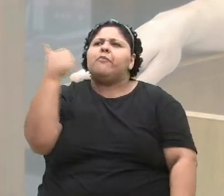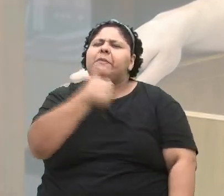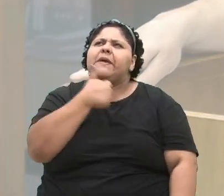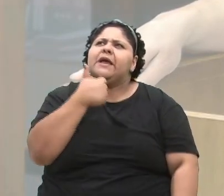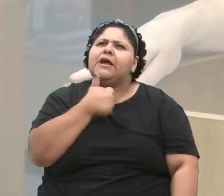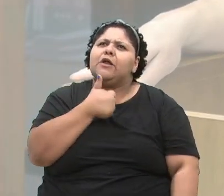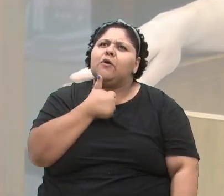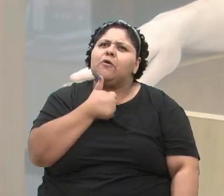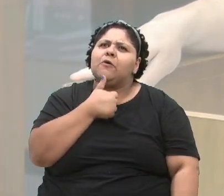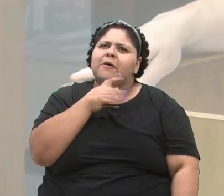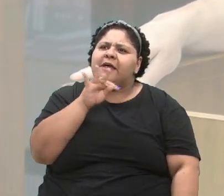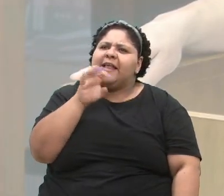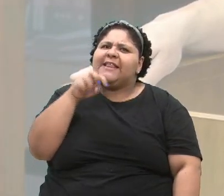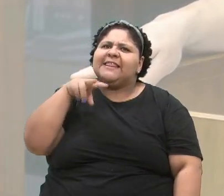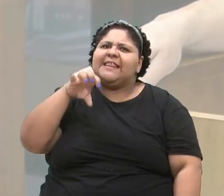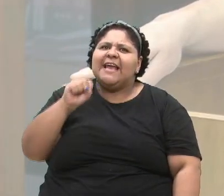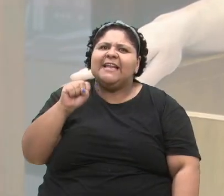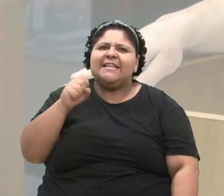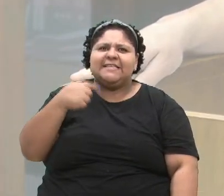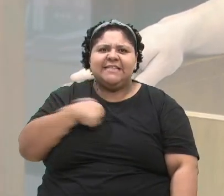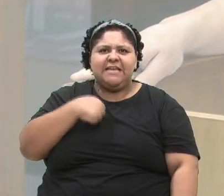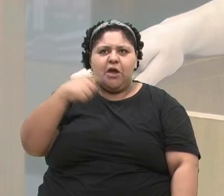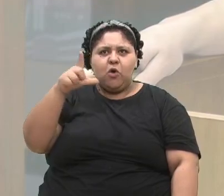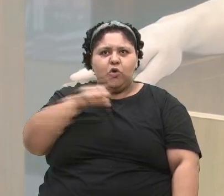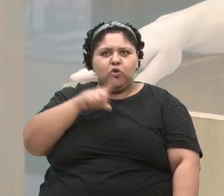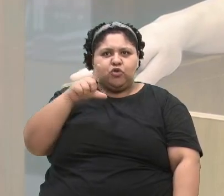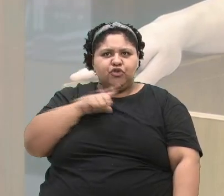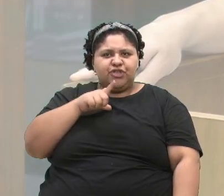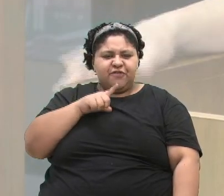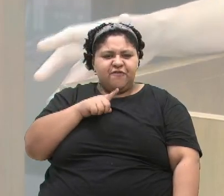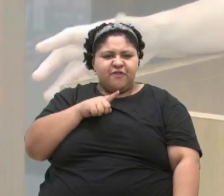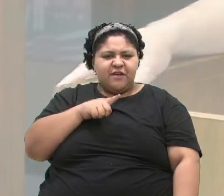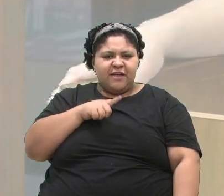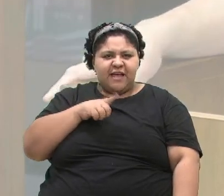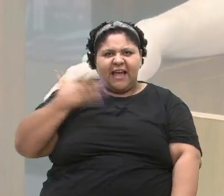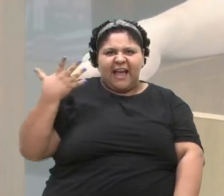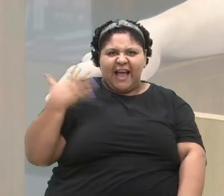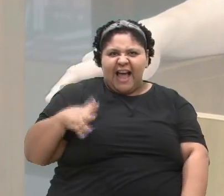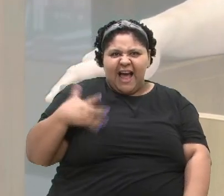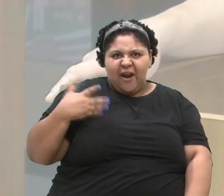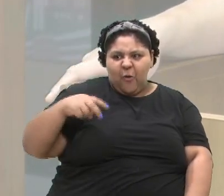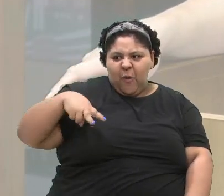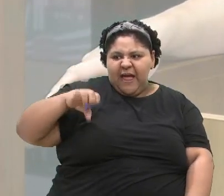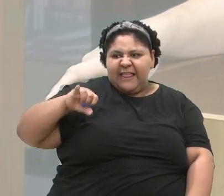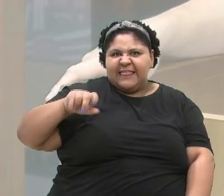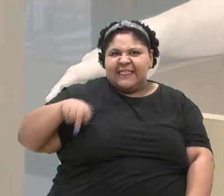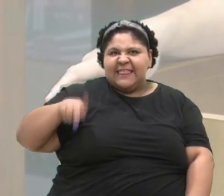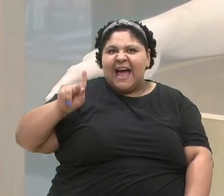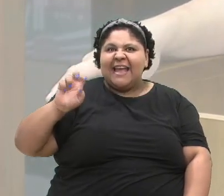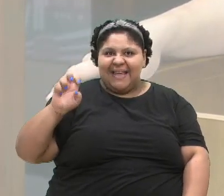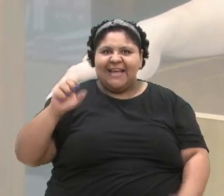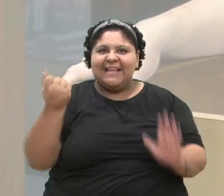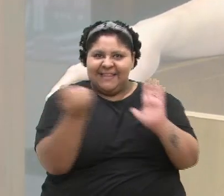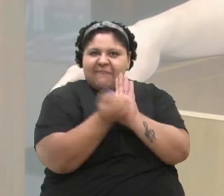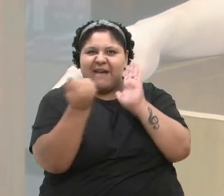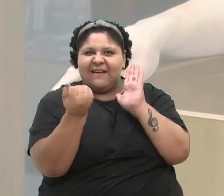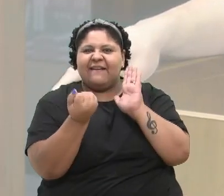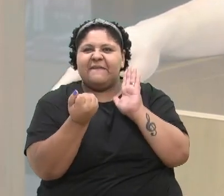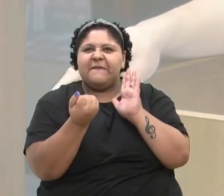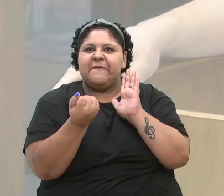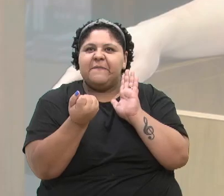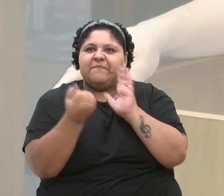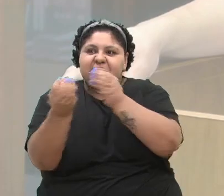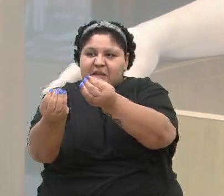fruto de uma campanha do agasalho. Aquele tênis chegou nas doações e eu